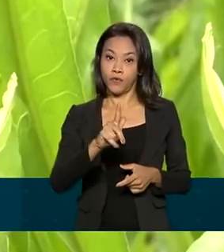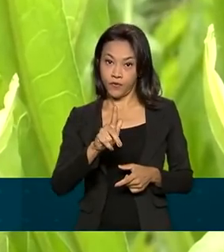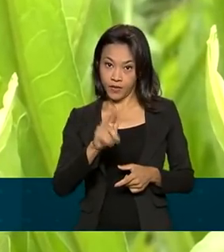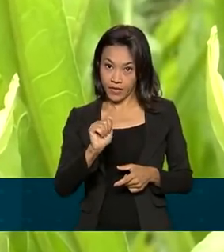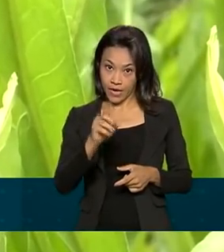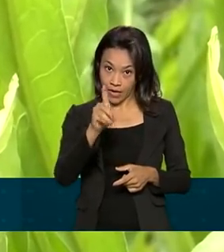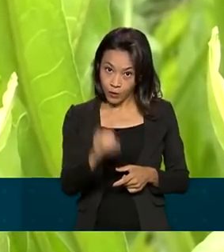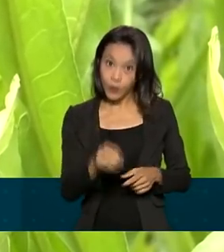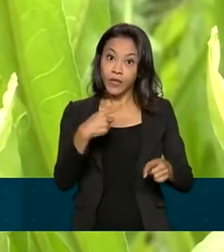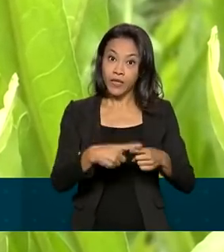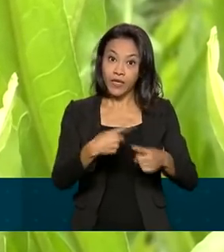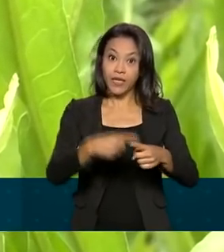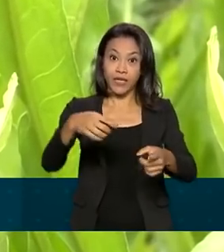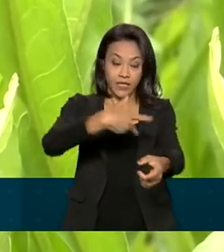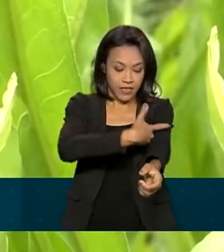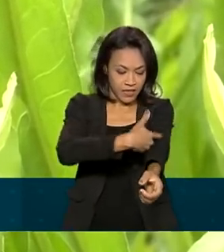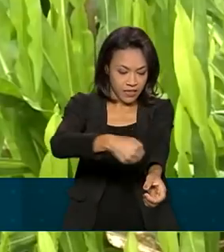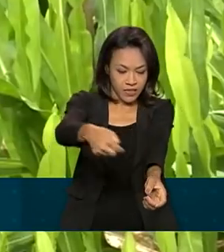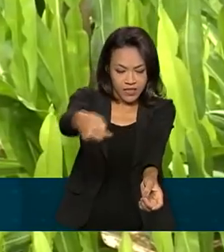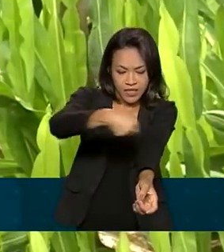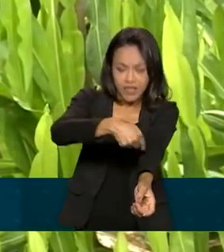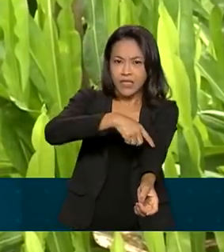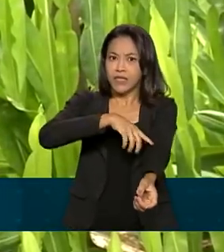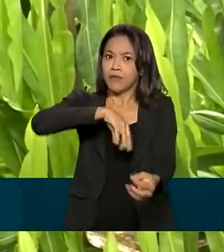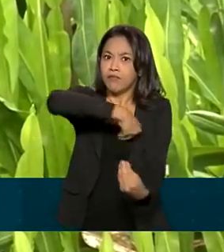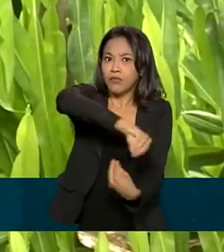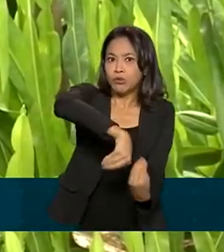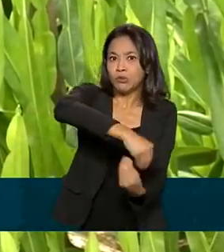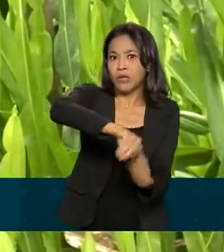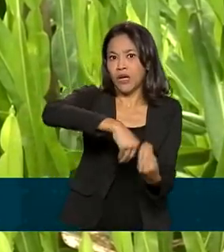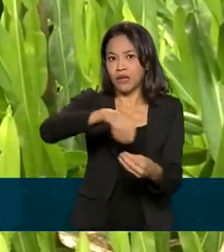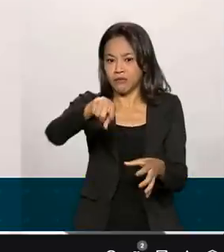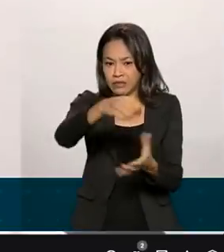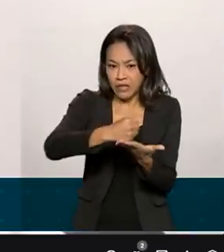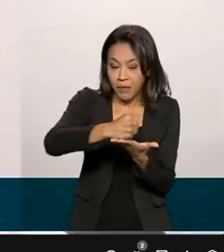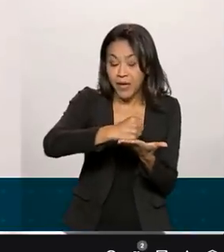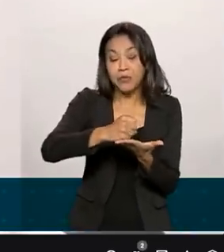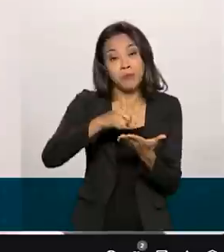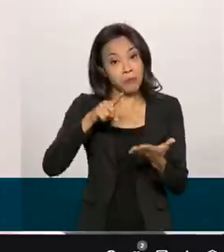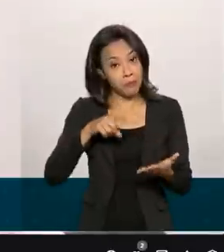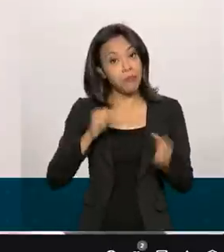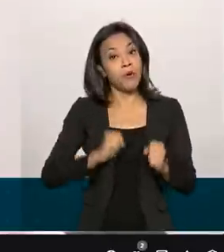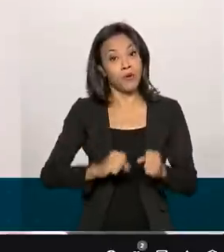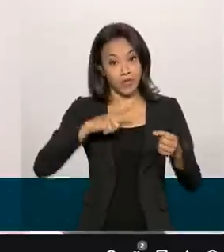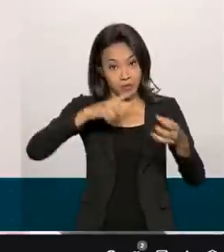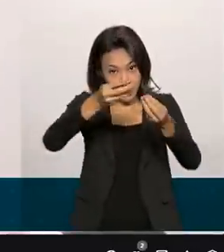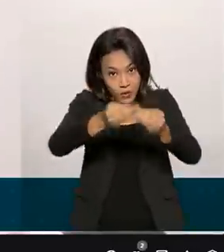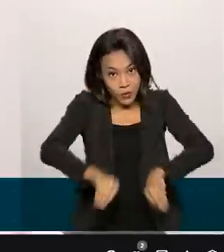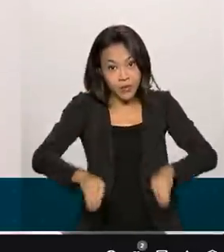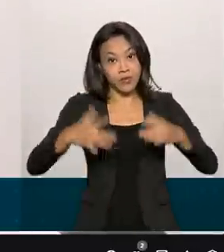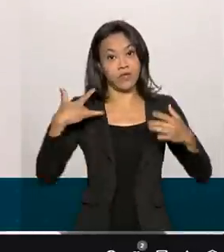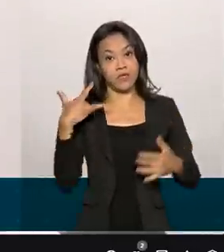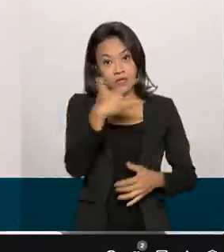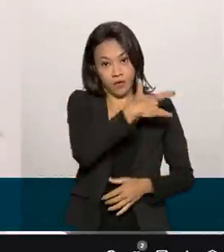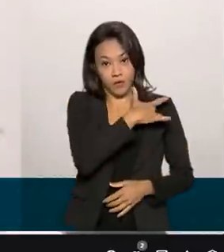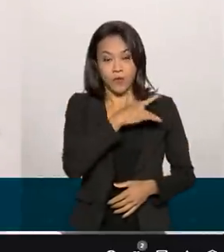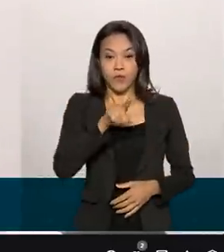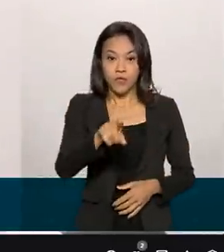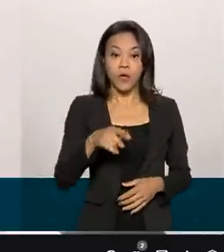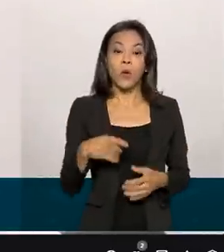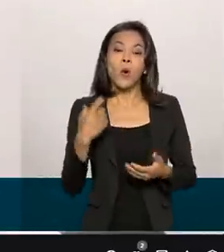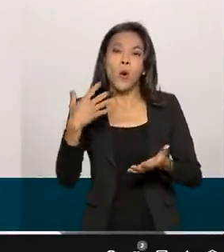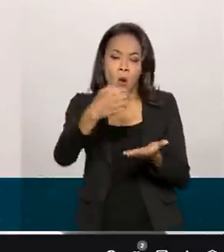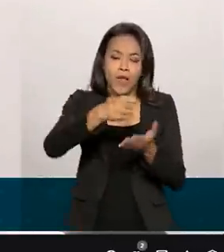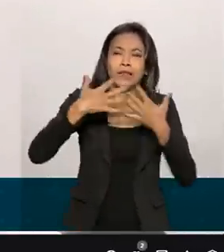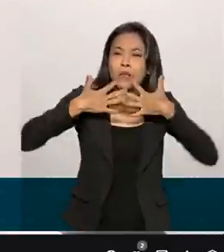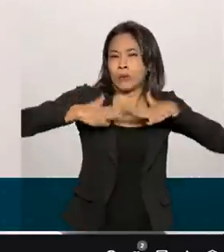envenenada causa a inflamação de outros órgãos. Por isso, essa hepatologista alerta que um produto natural